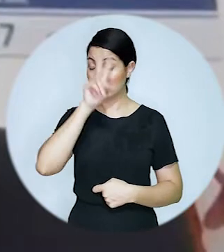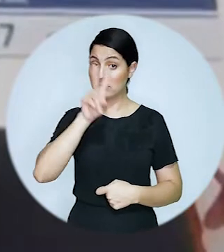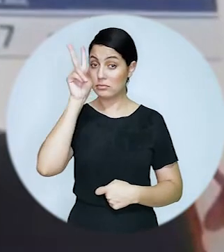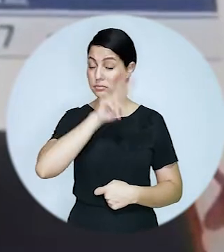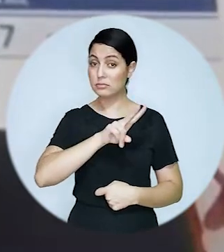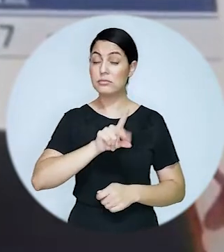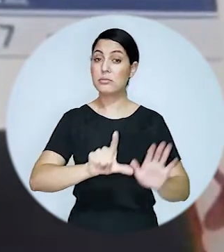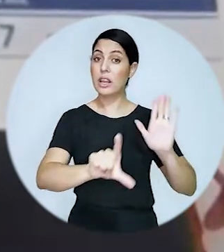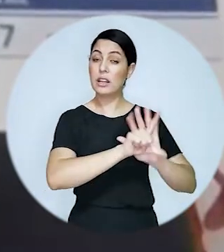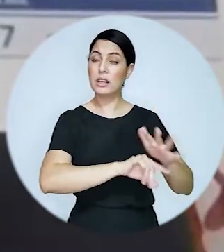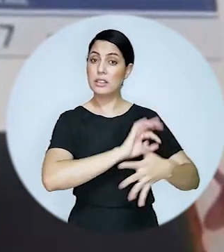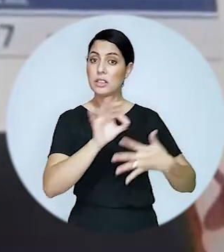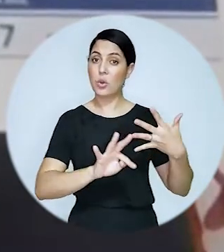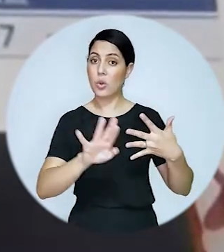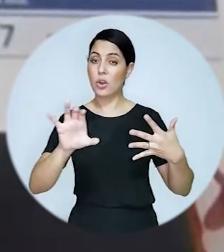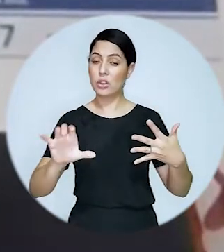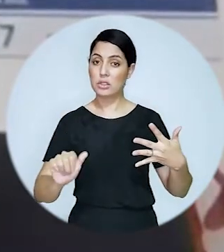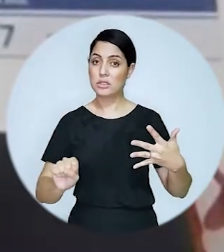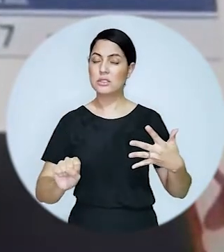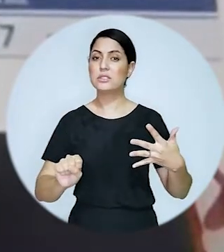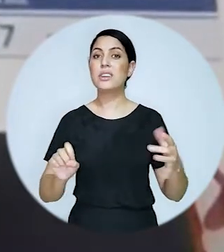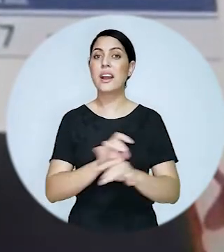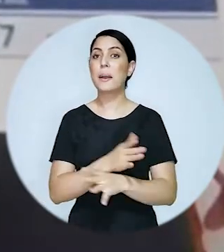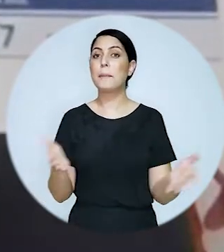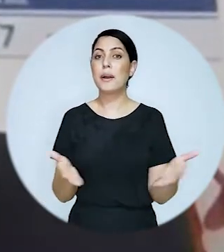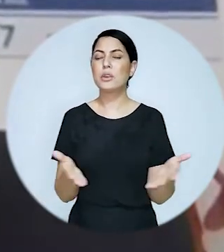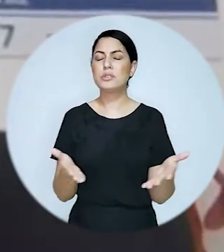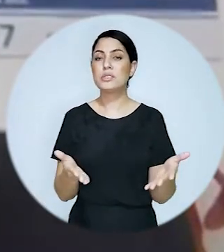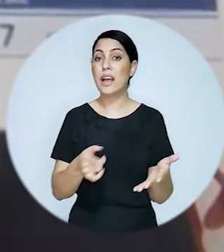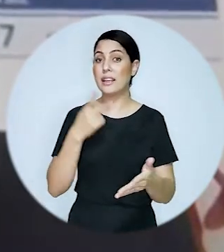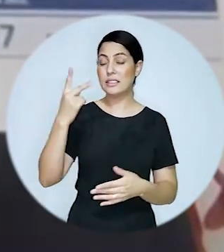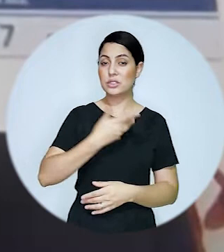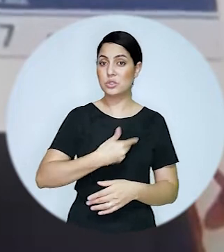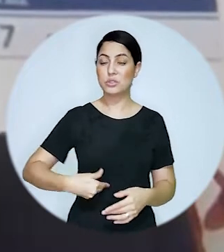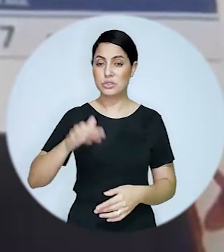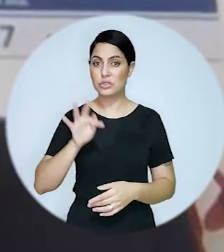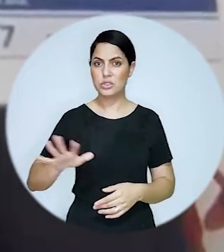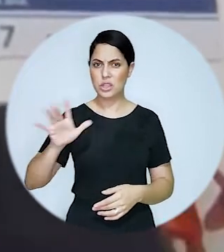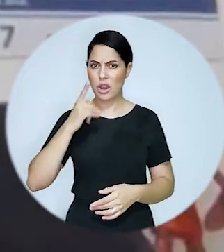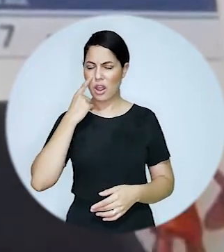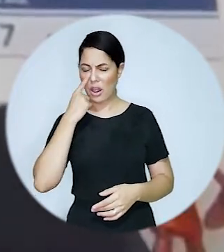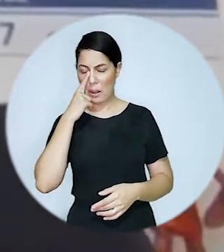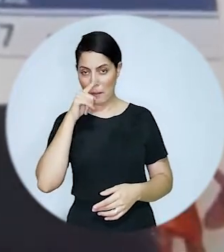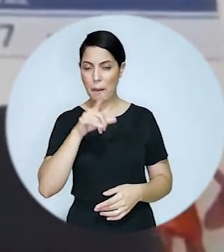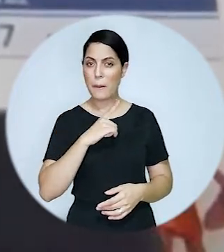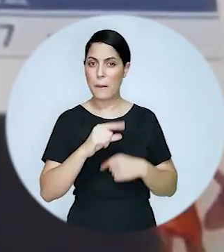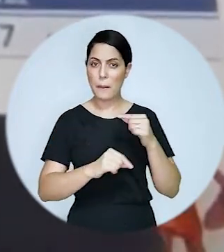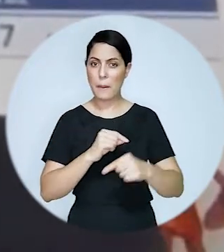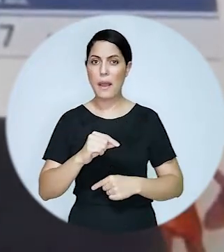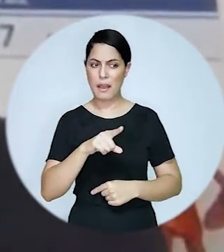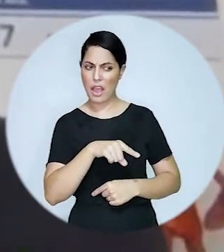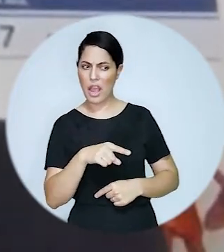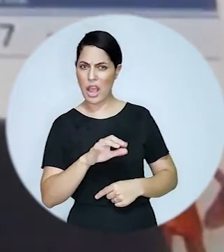lembrar que a lei da cotas termina agora. E esse governo, que acha que seres humanos são pesados em arroba,